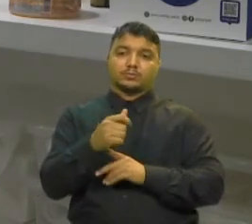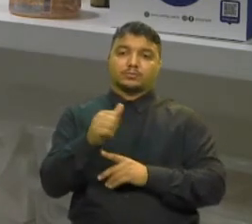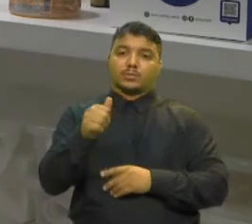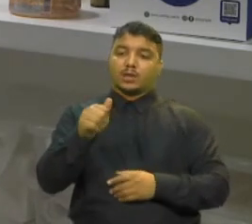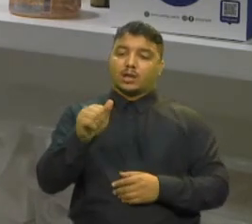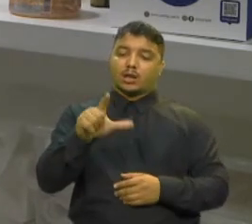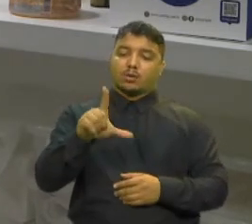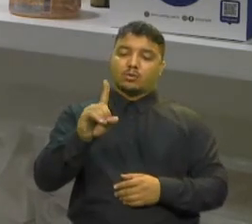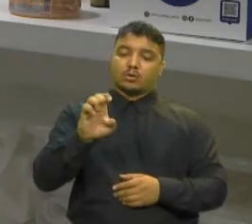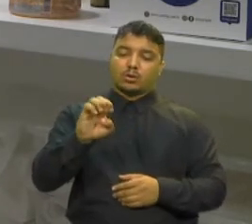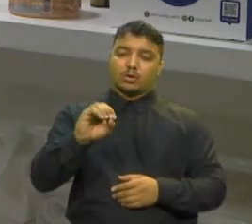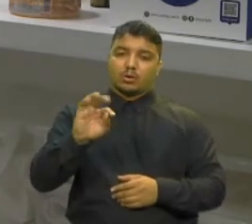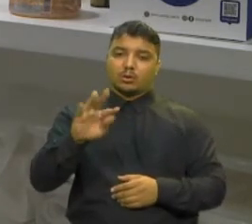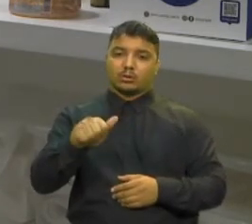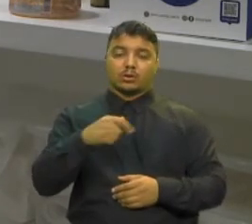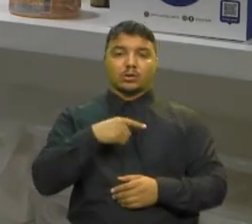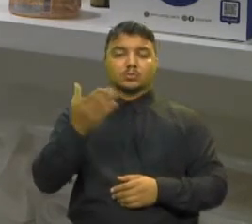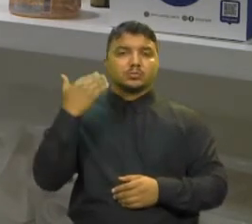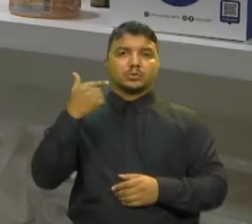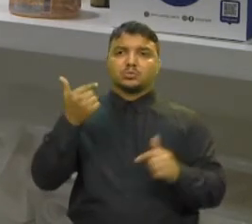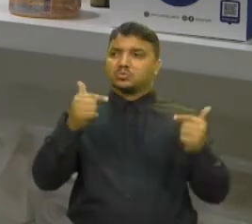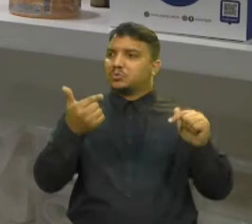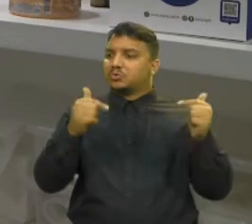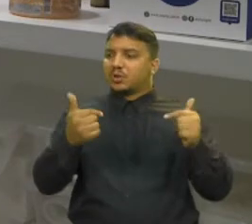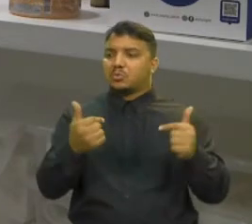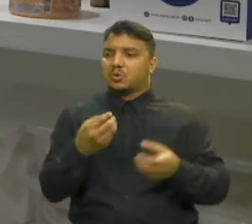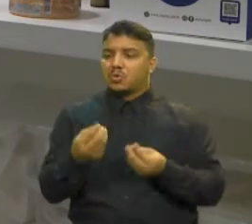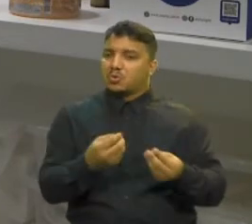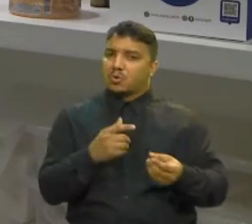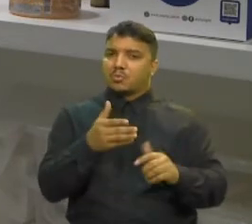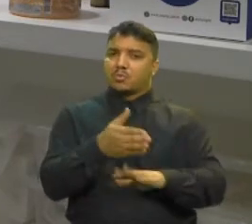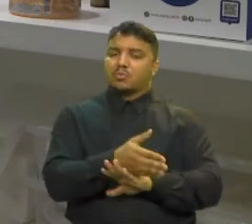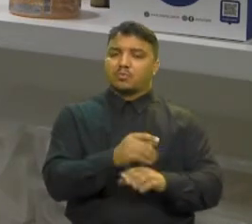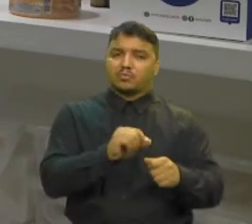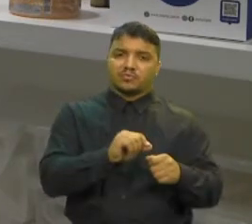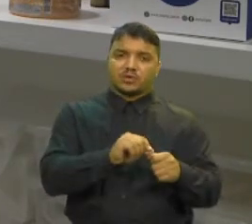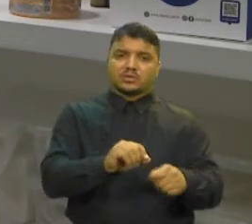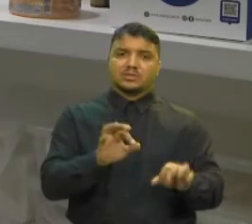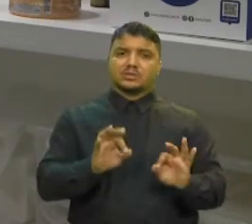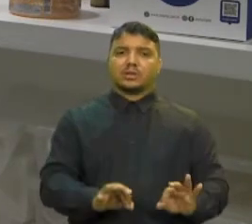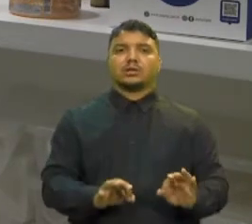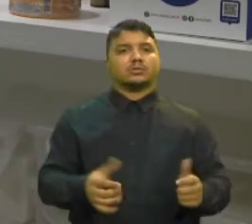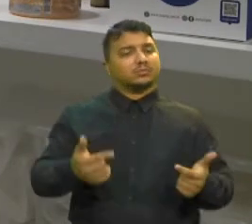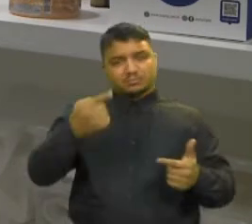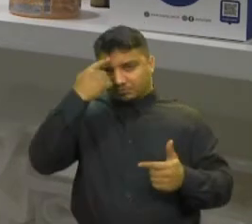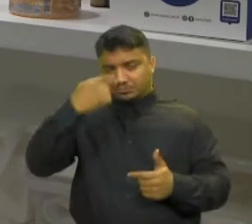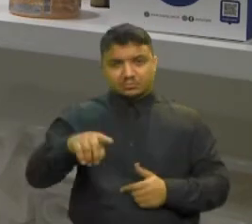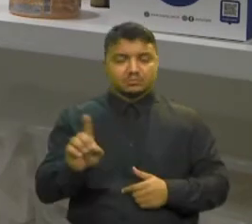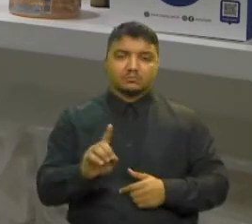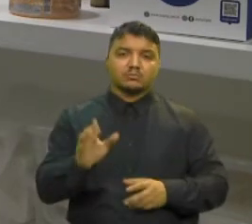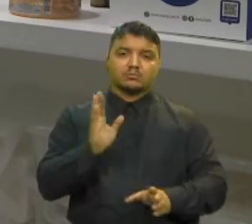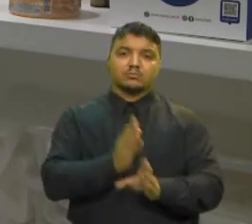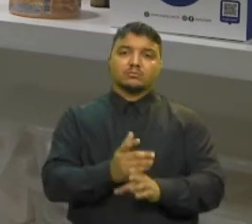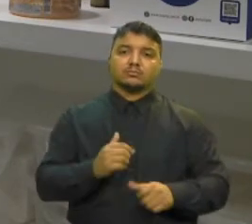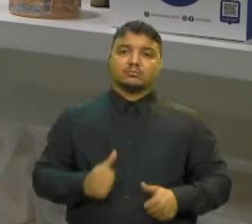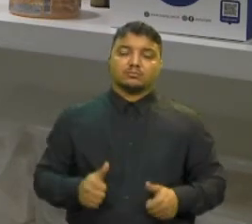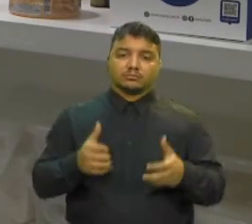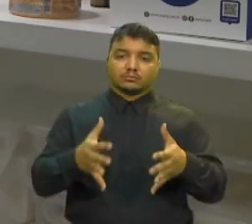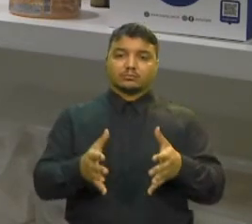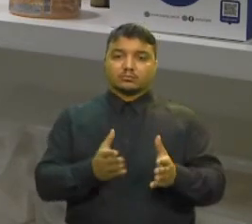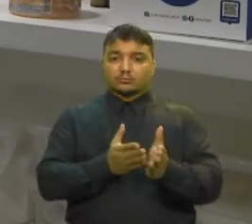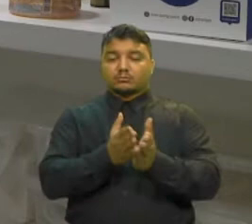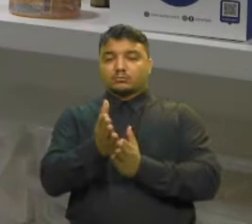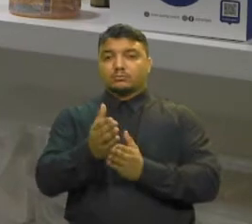Na época, eu não sabia exatamente assim como é que eu ia fazer Porque as minhas despesas fixas